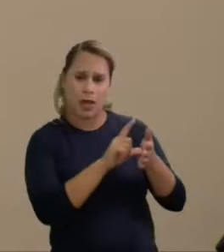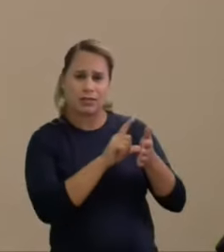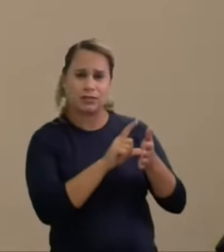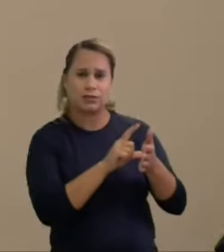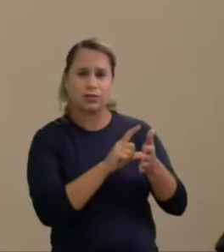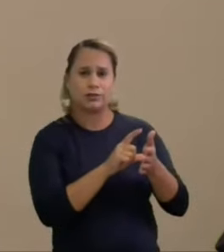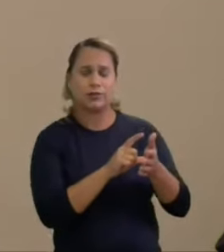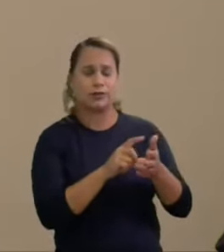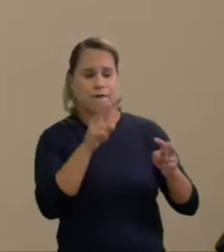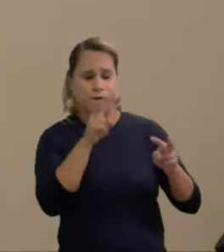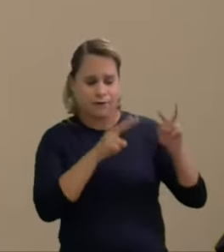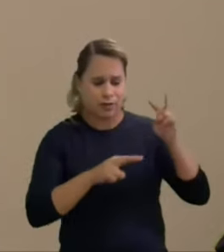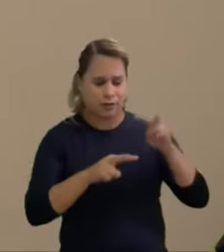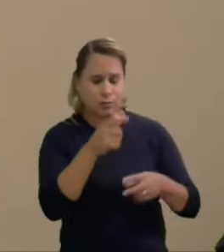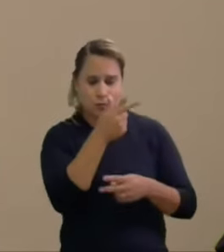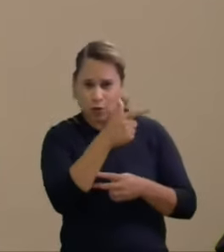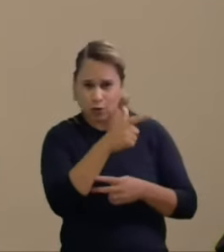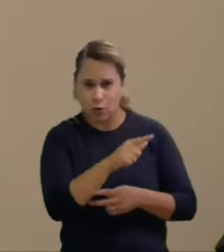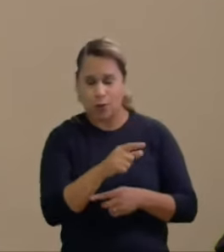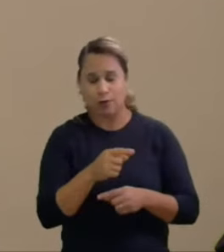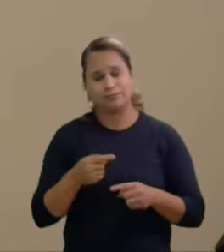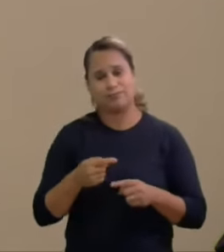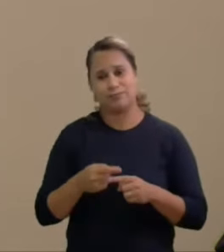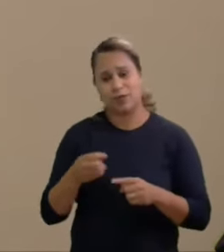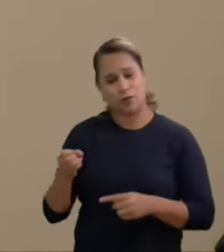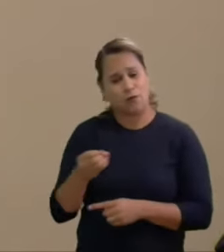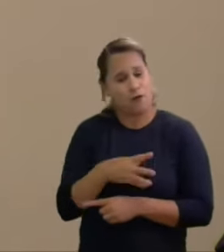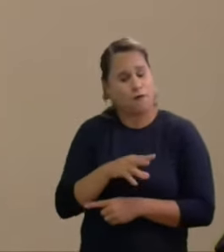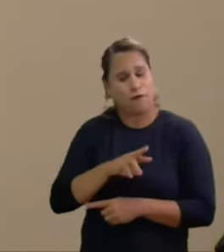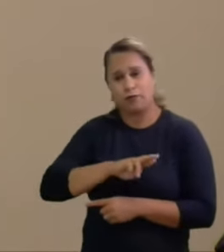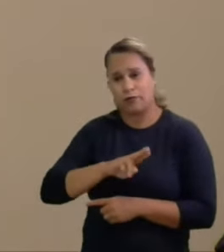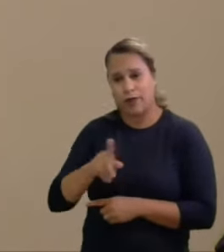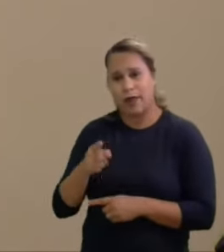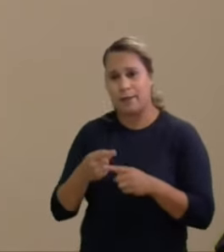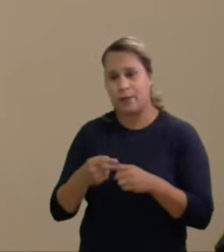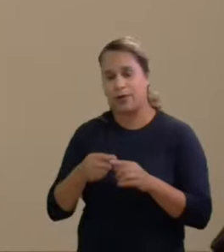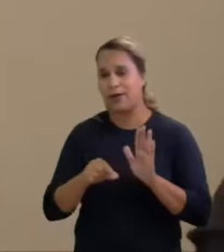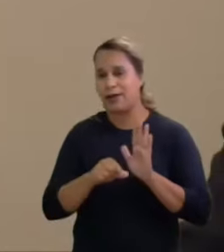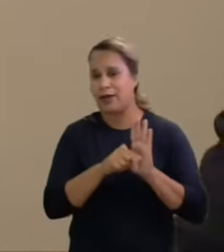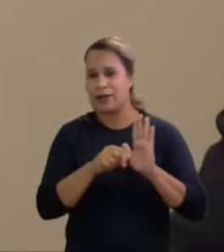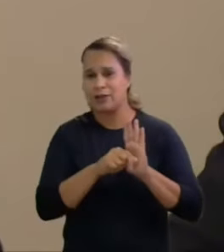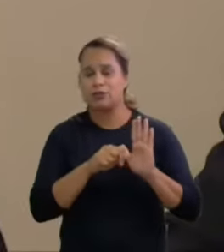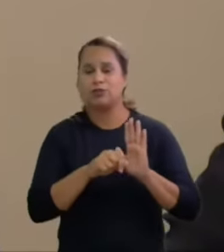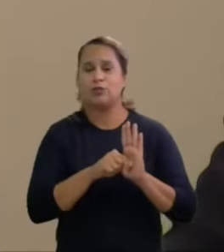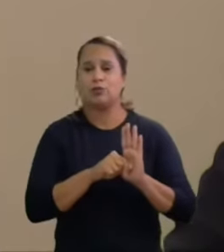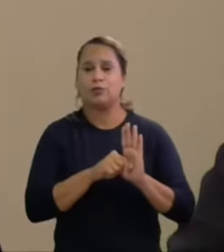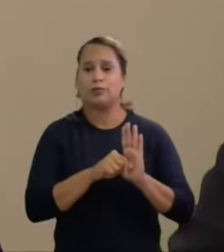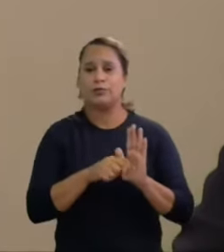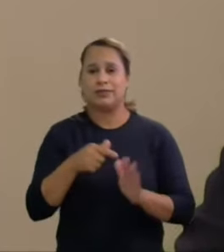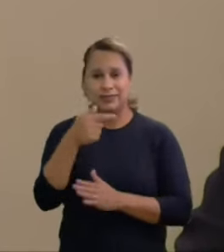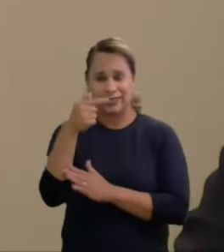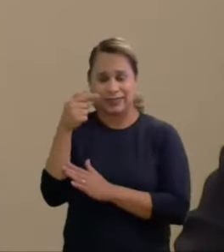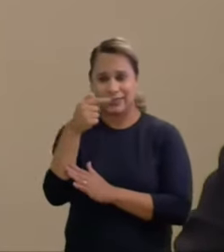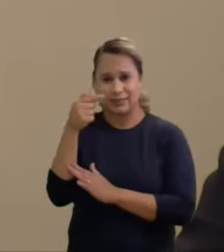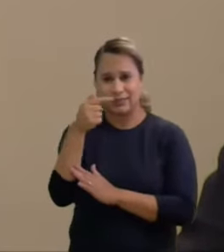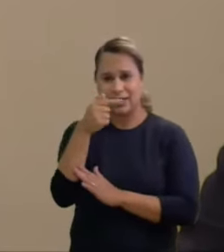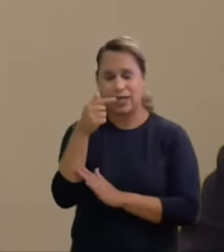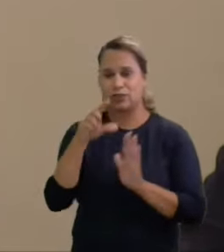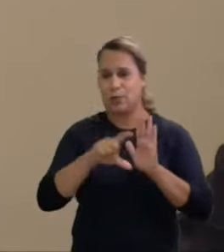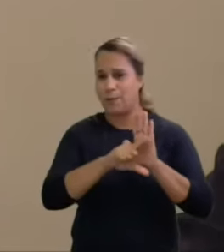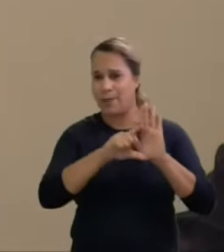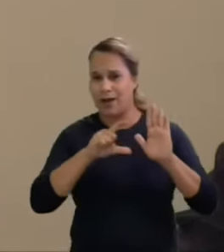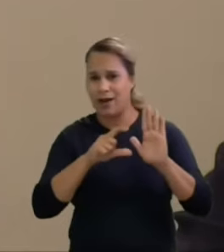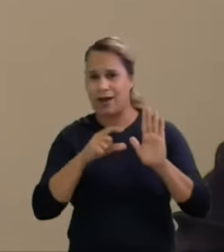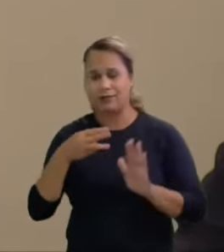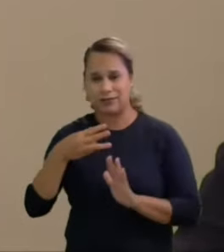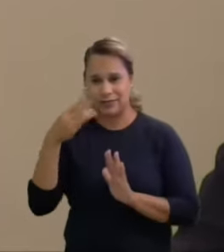inovação porque o artigo 77 parágrafo terceiro do nosso regimento interno dispõe que havendo pedido de